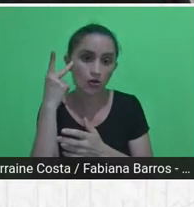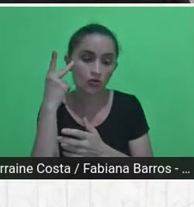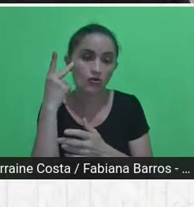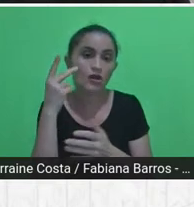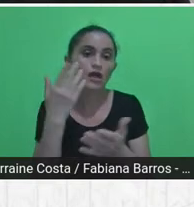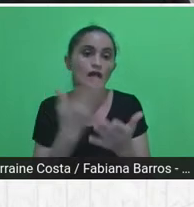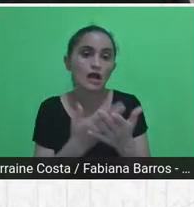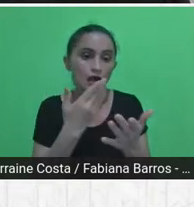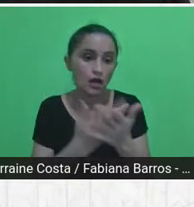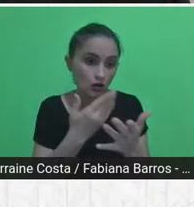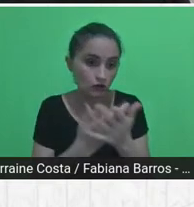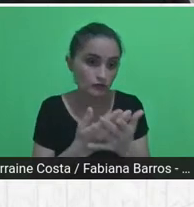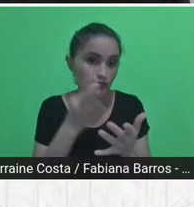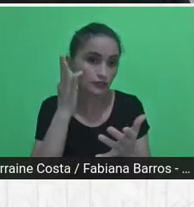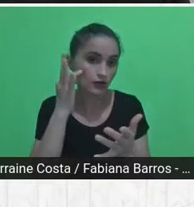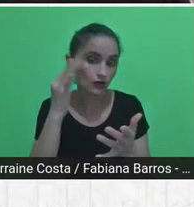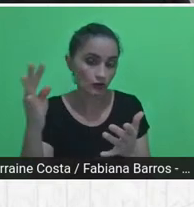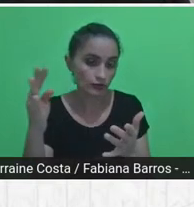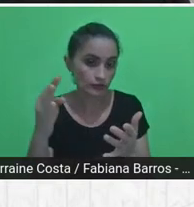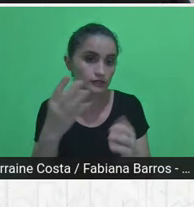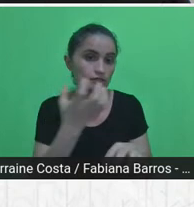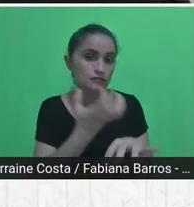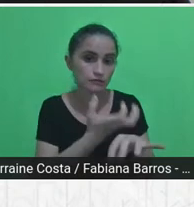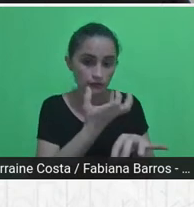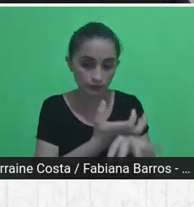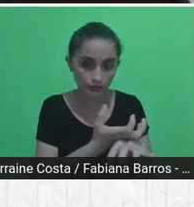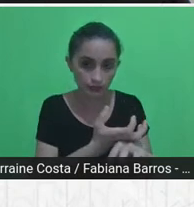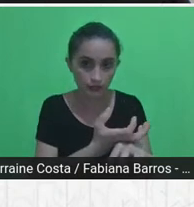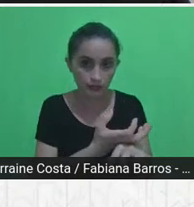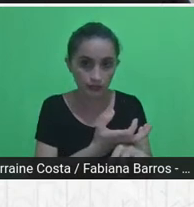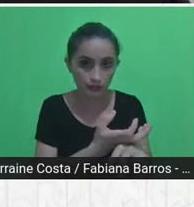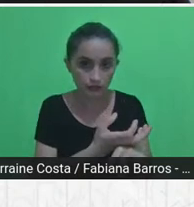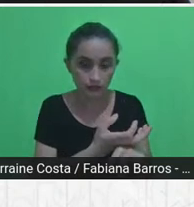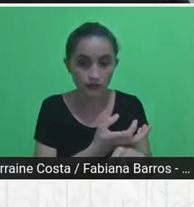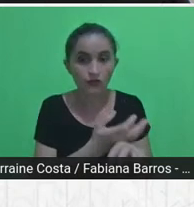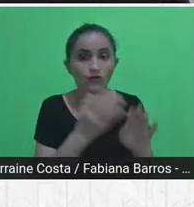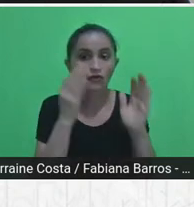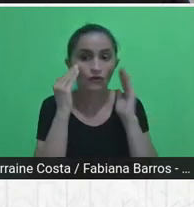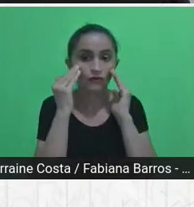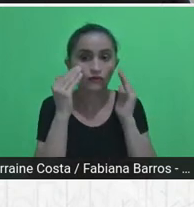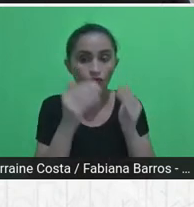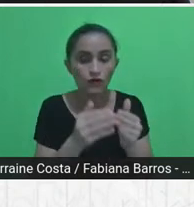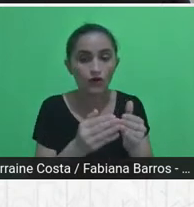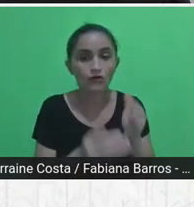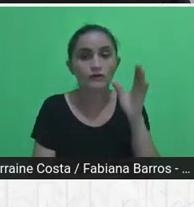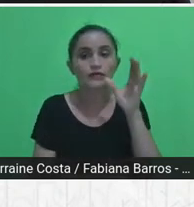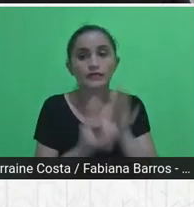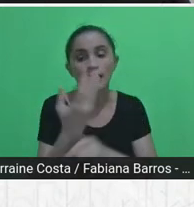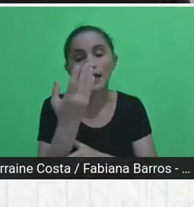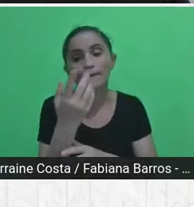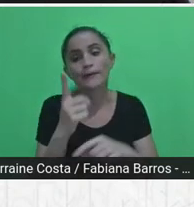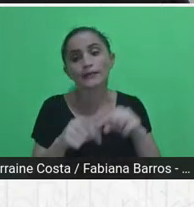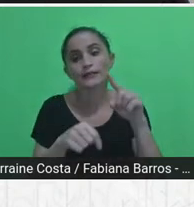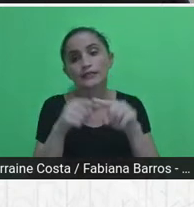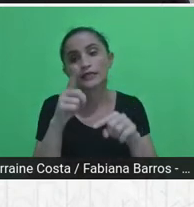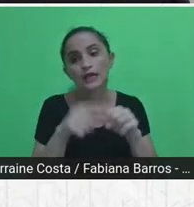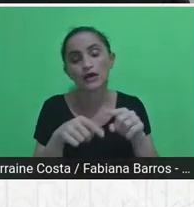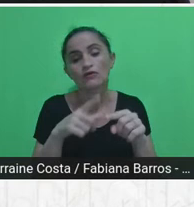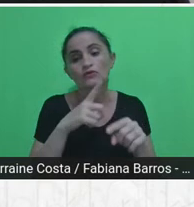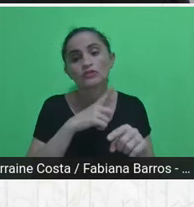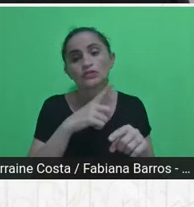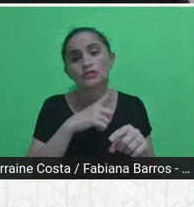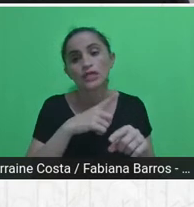portanto, disciplinas prevendo determinados produtos e nas subprefeituras